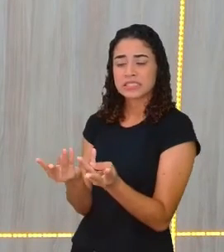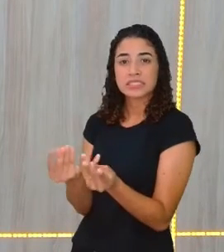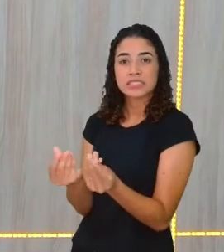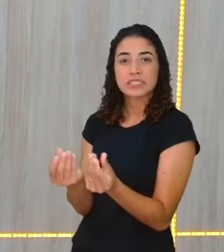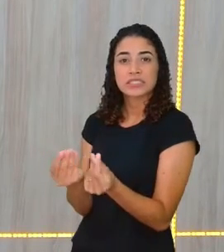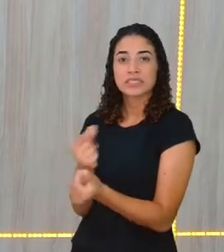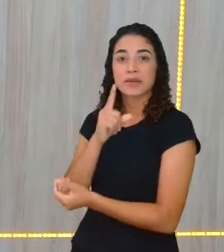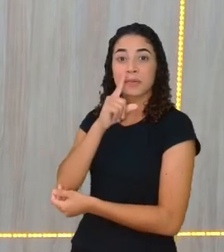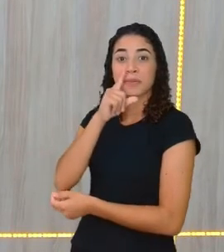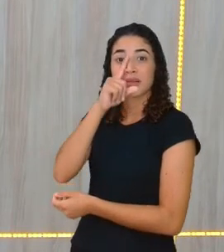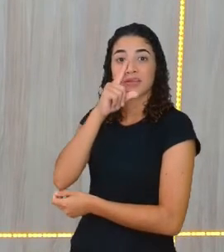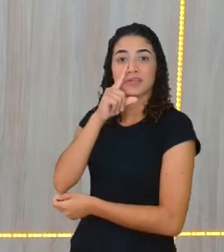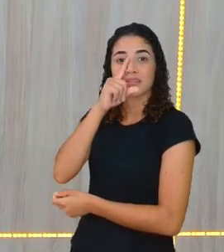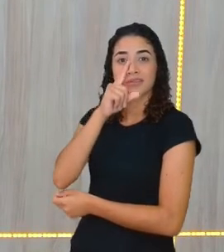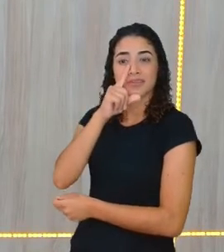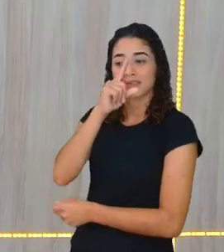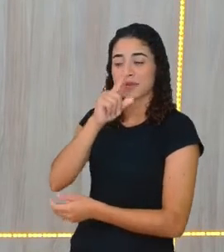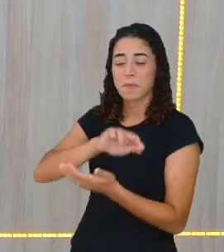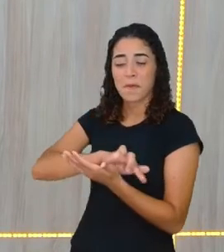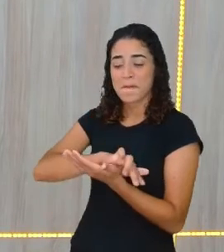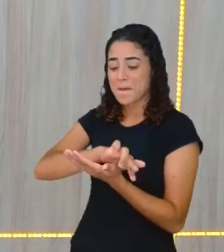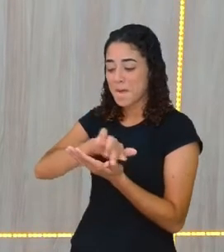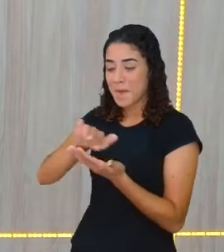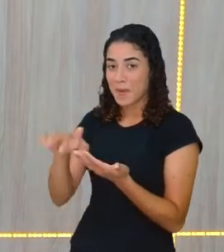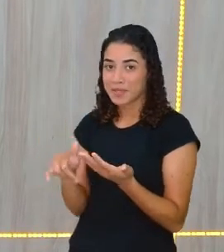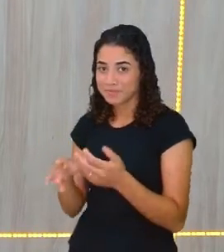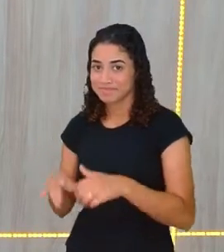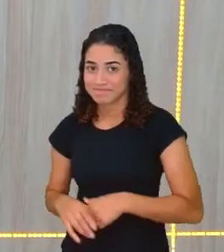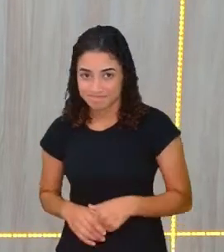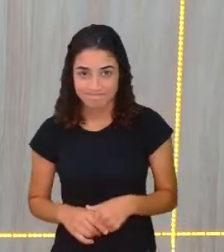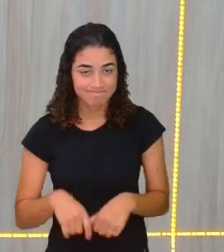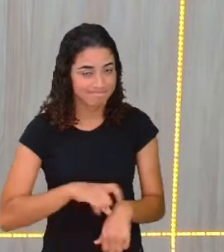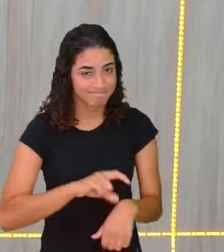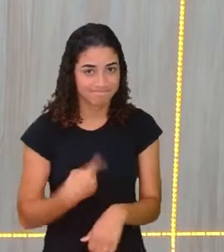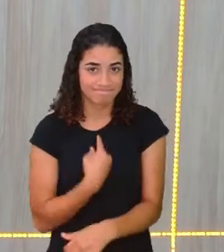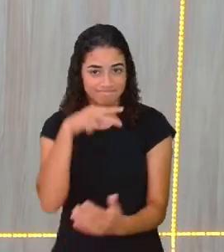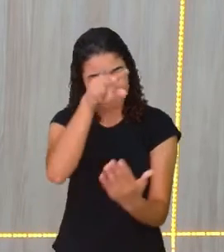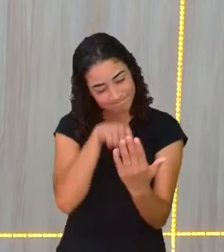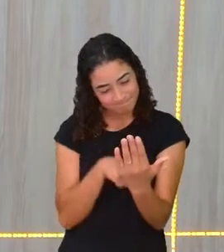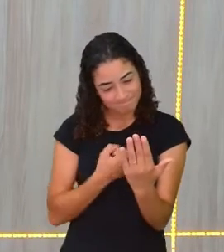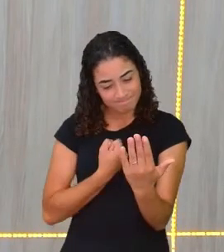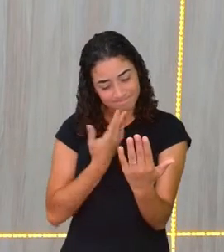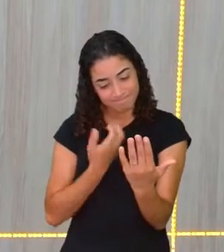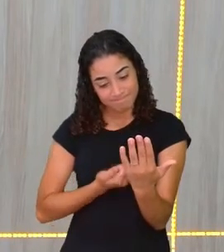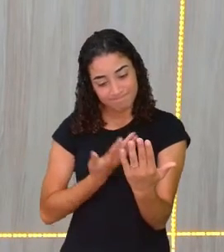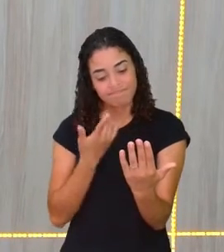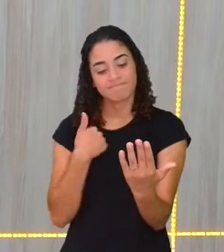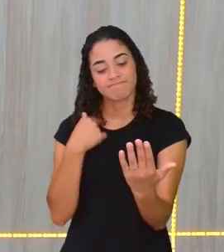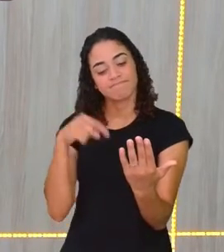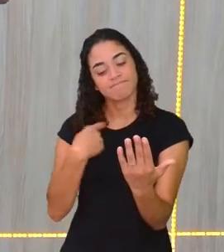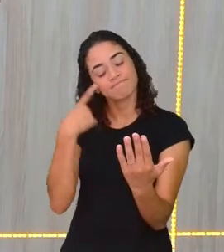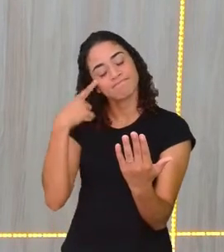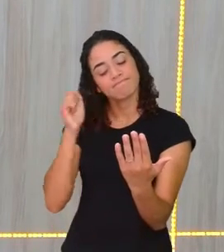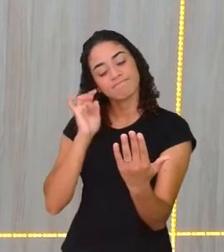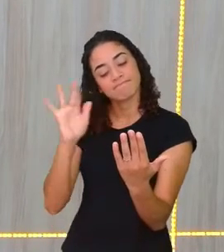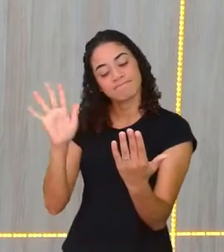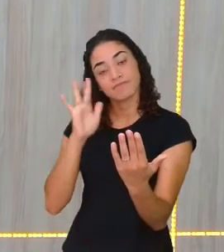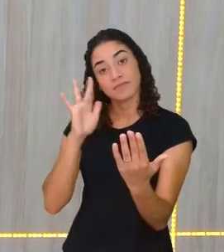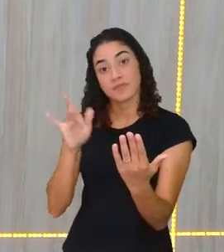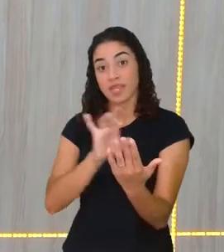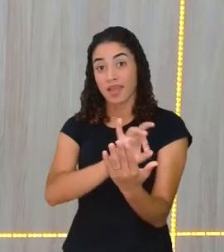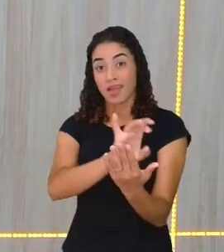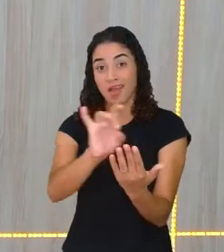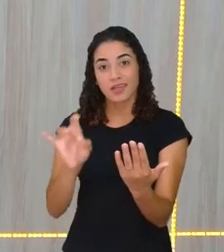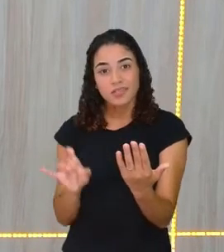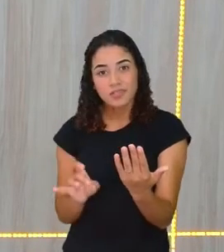a tantos males. E aí, minha gente, quando lemos um poema desse, nós temos que analisar, não é? Cada